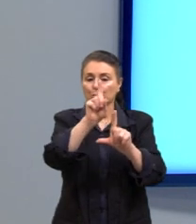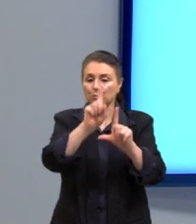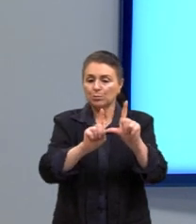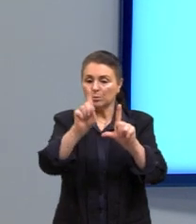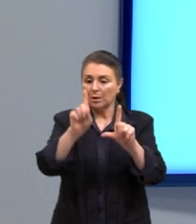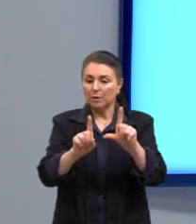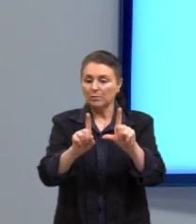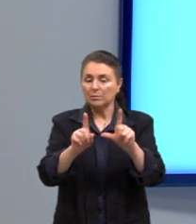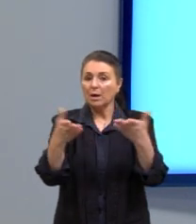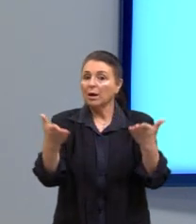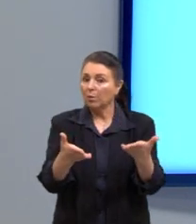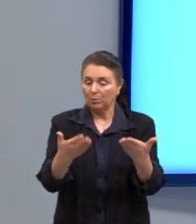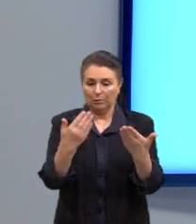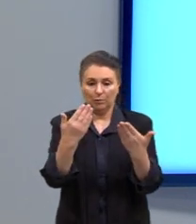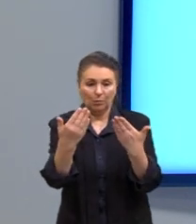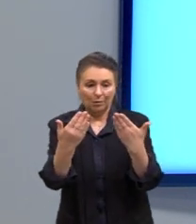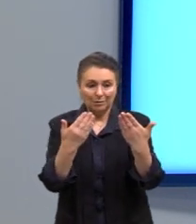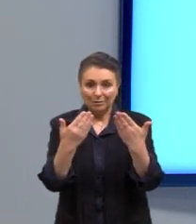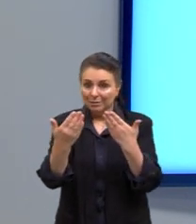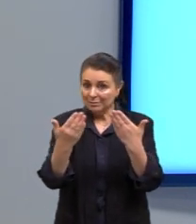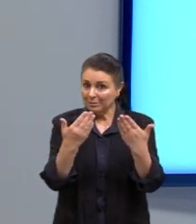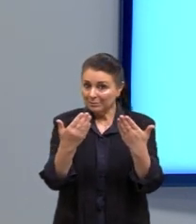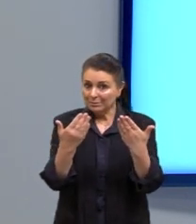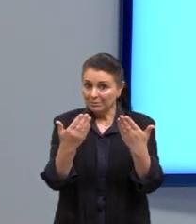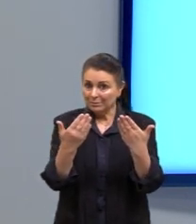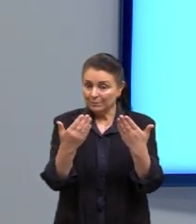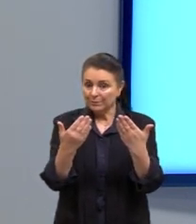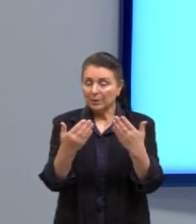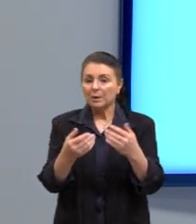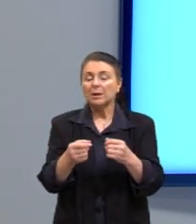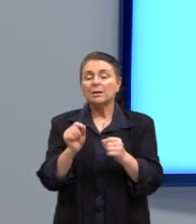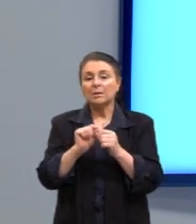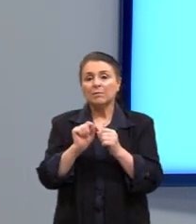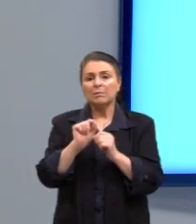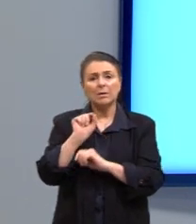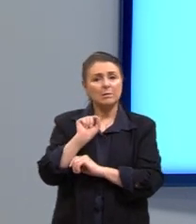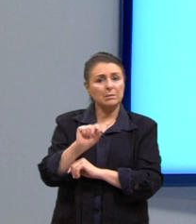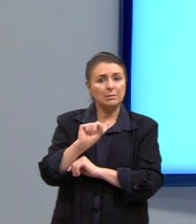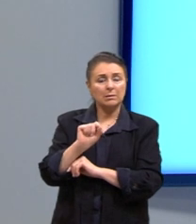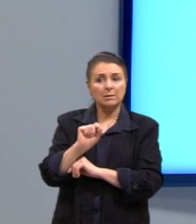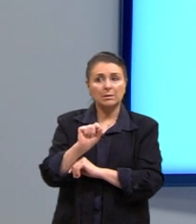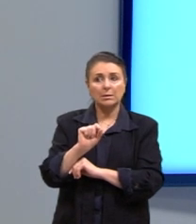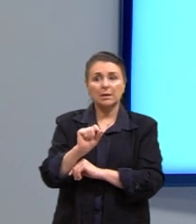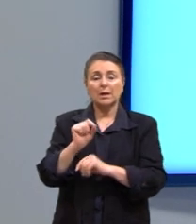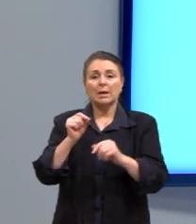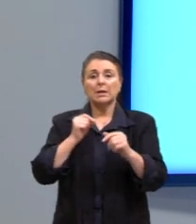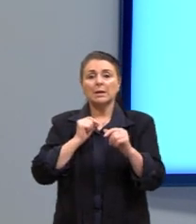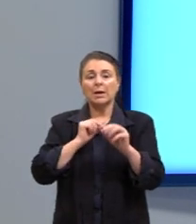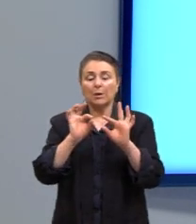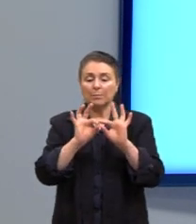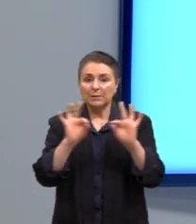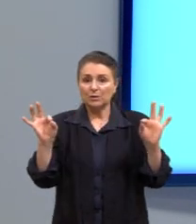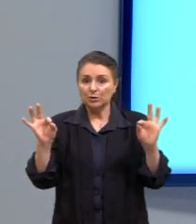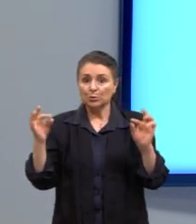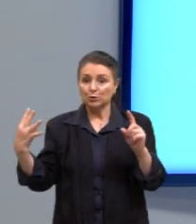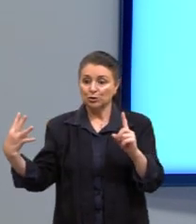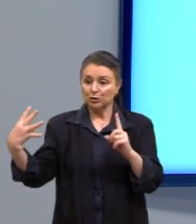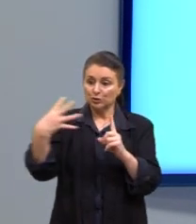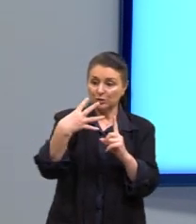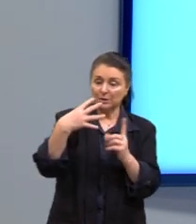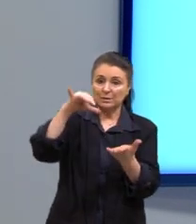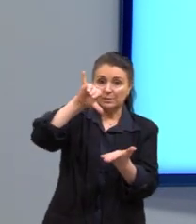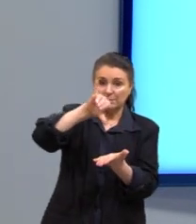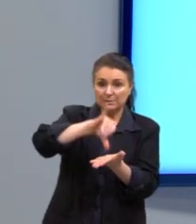preciso analisar os dados que eu coletei. E daí, entra o que nós chamamos de medidas de tendência central.